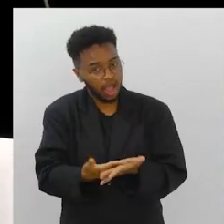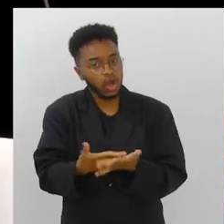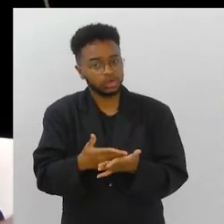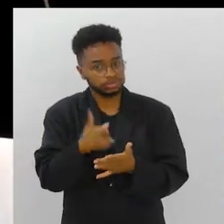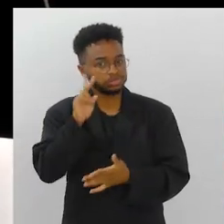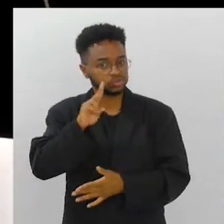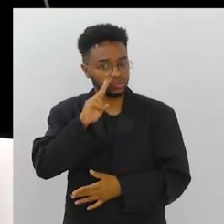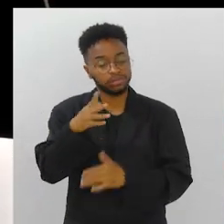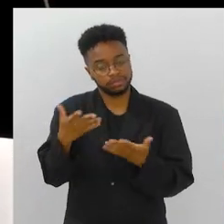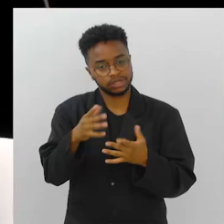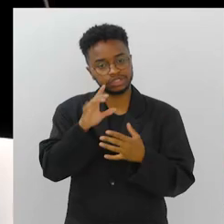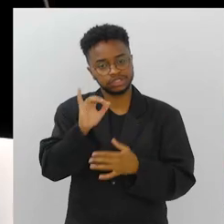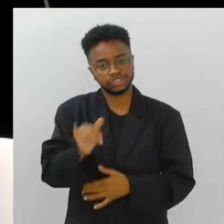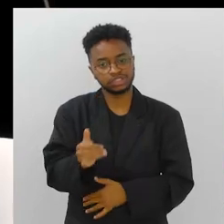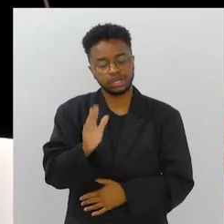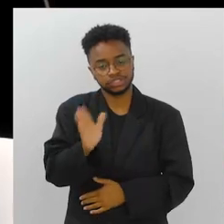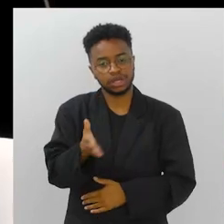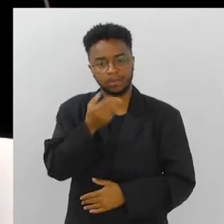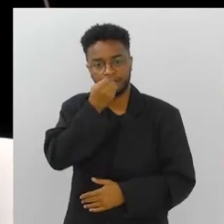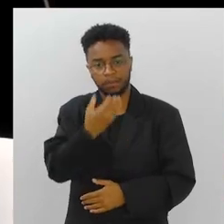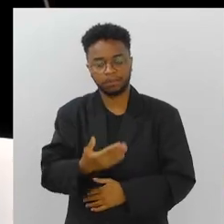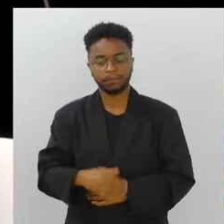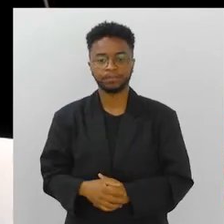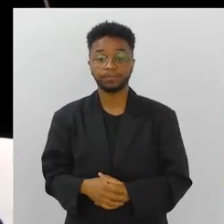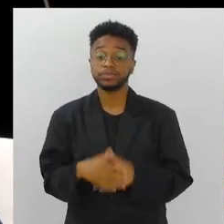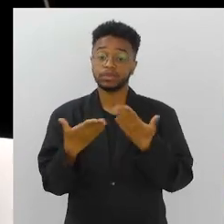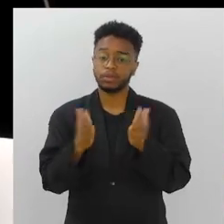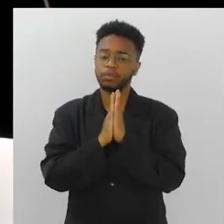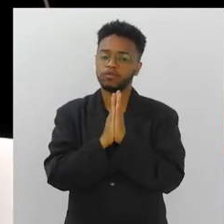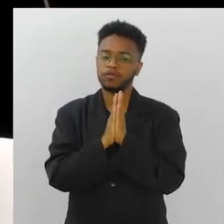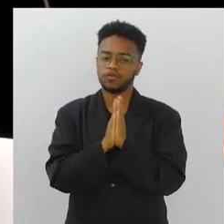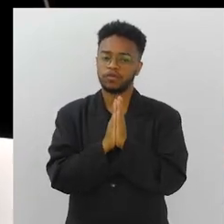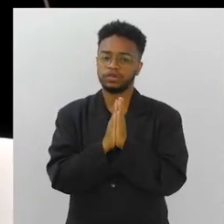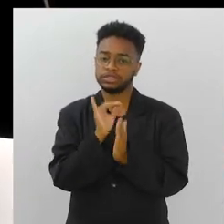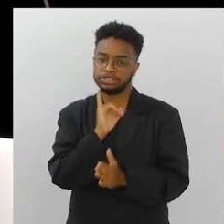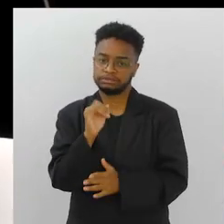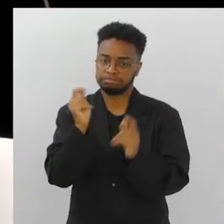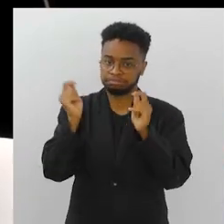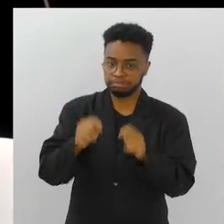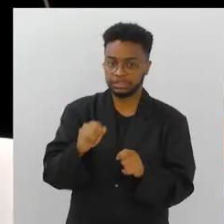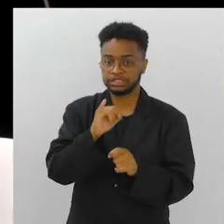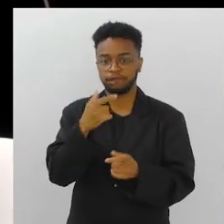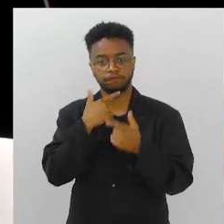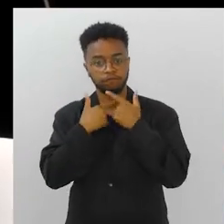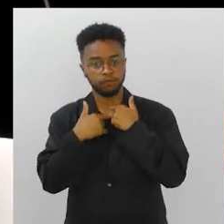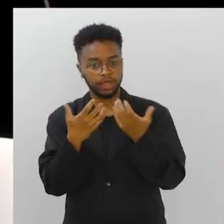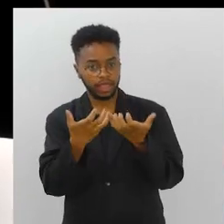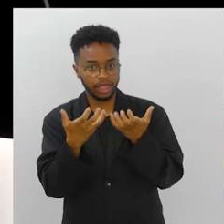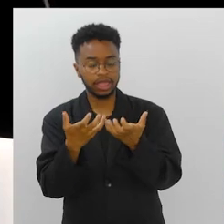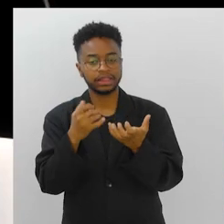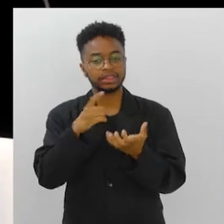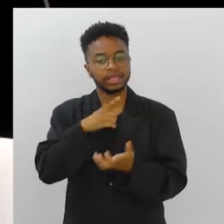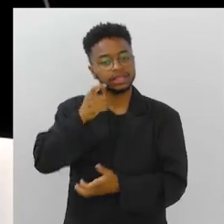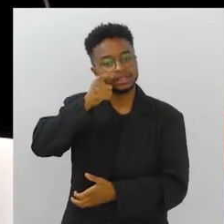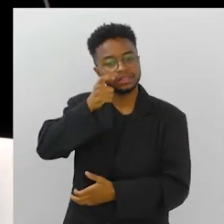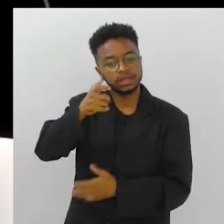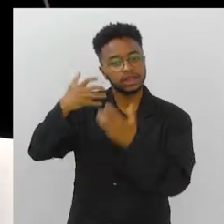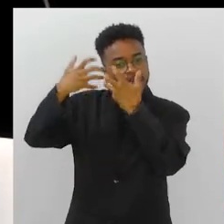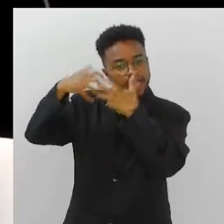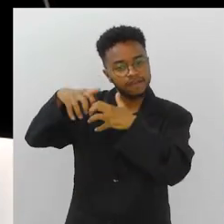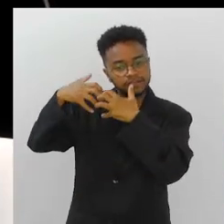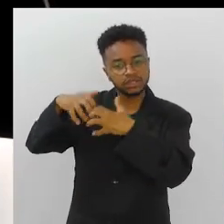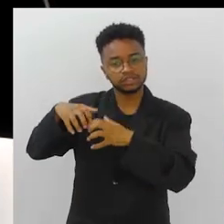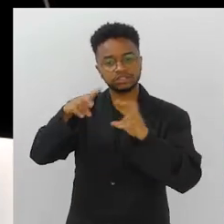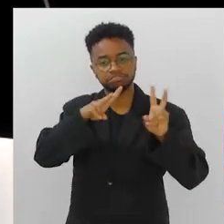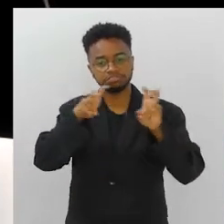Já valeu pena. Já vale a pena. Então, por favor, quem puder, quem quiser, quem tiver interesse